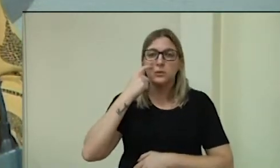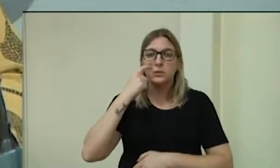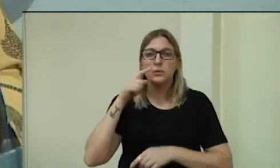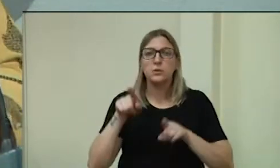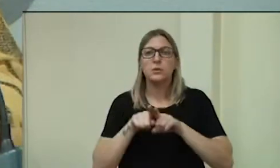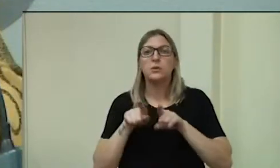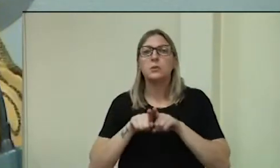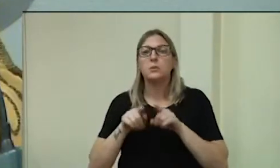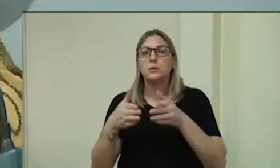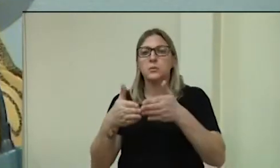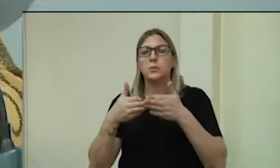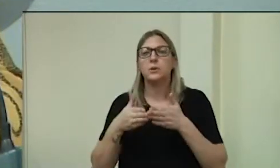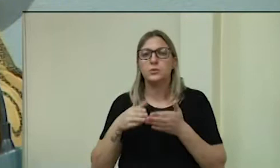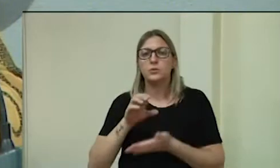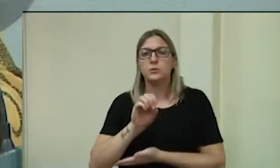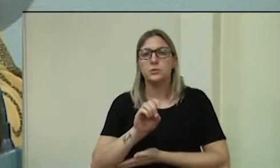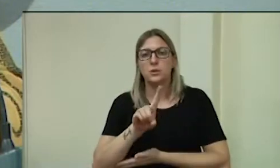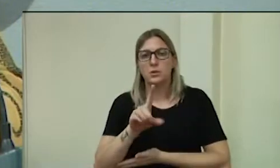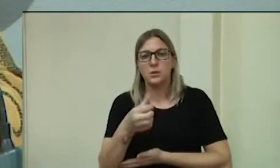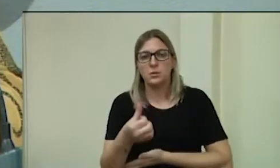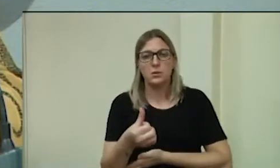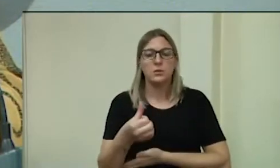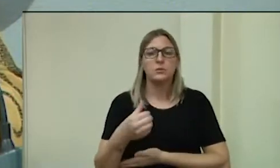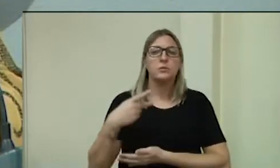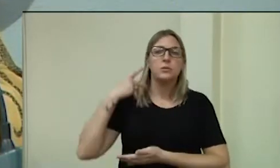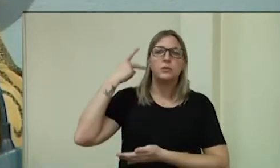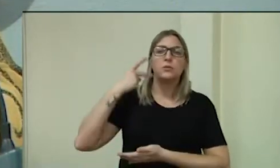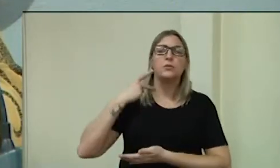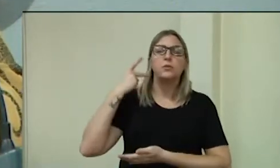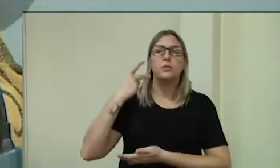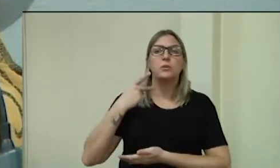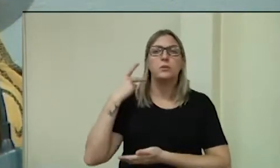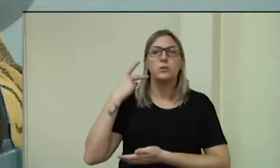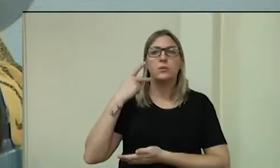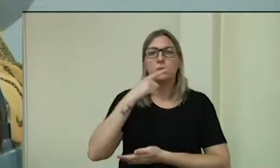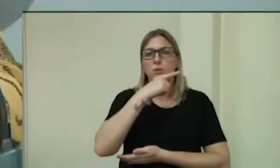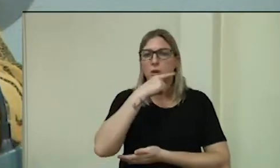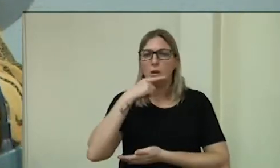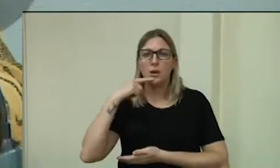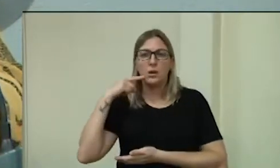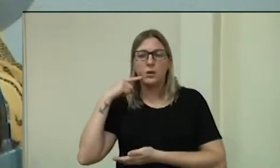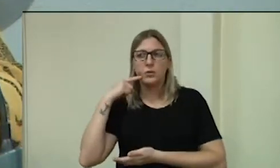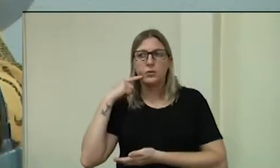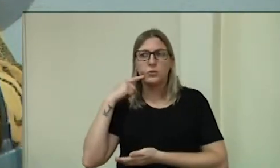requerimento número 016, de autoria do vereador Araújo.